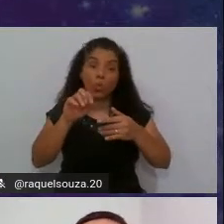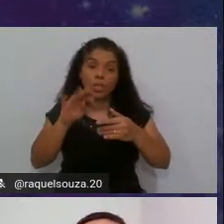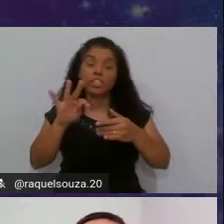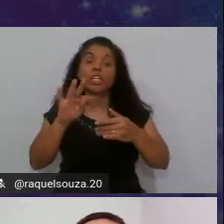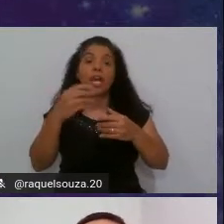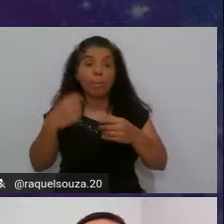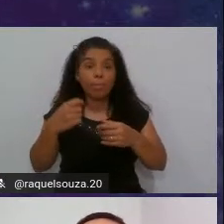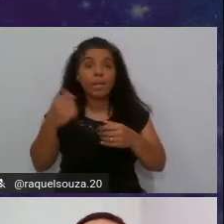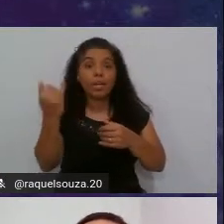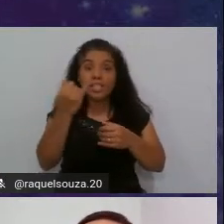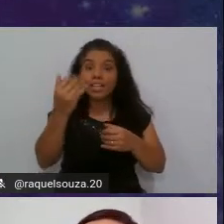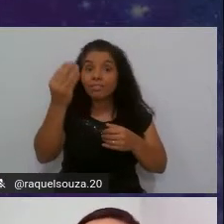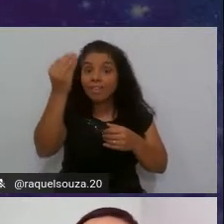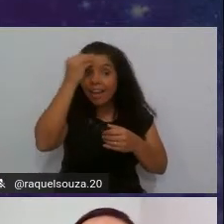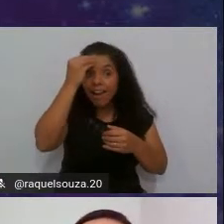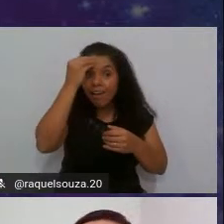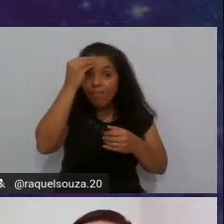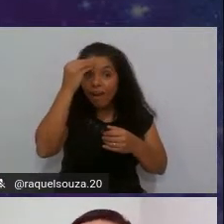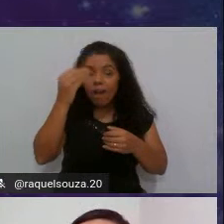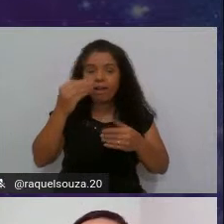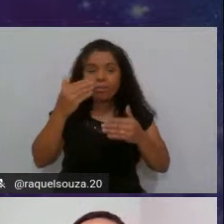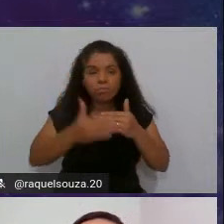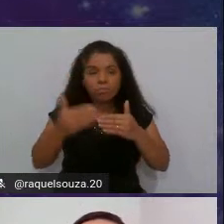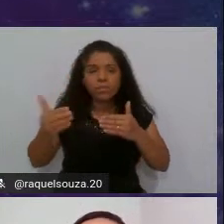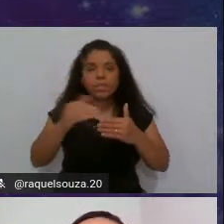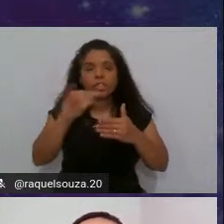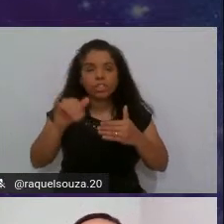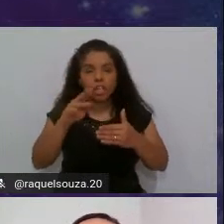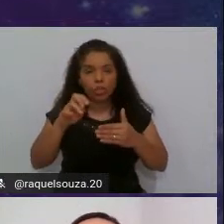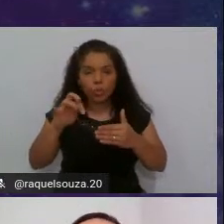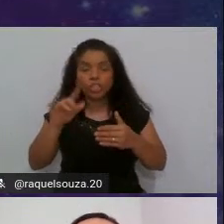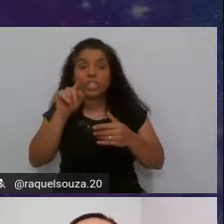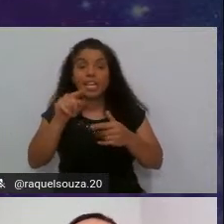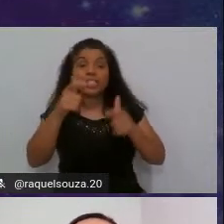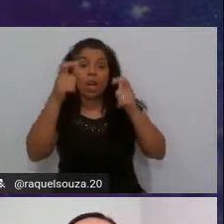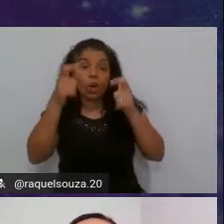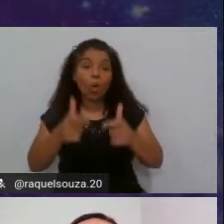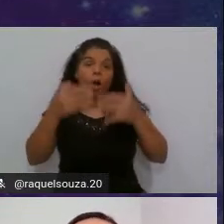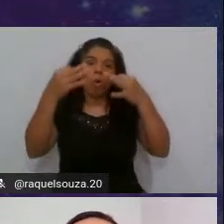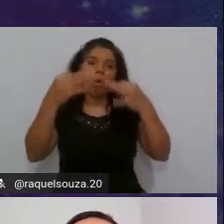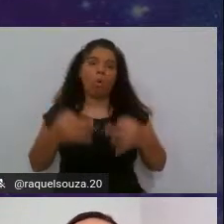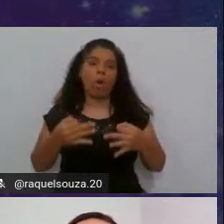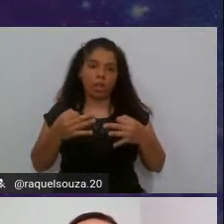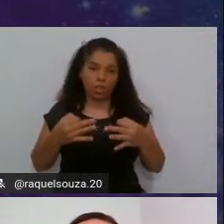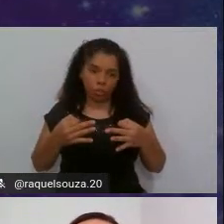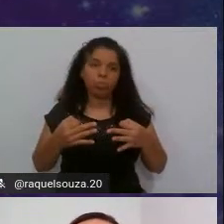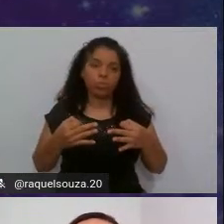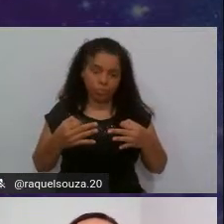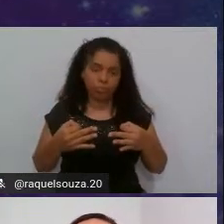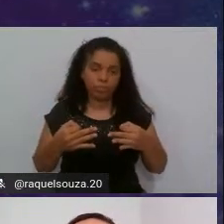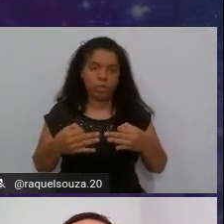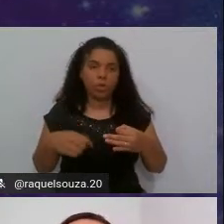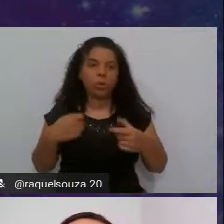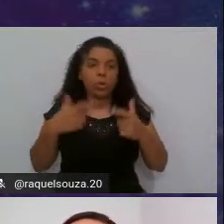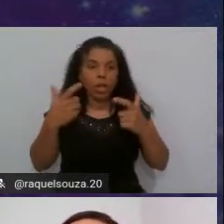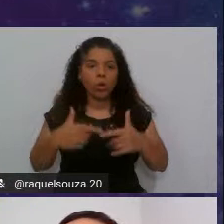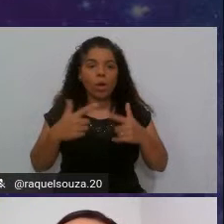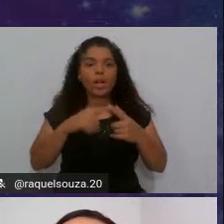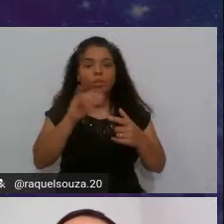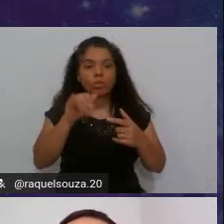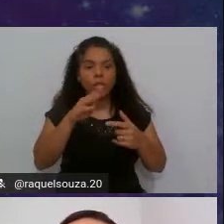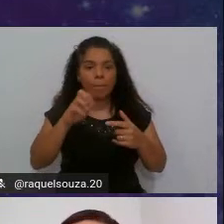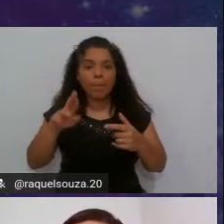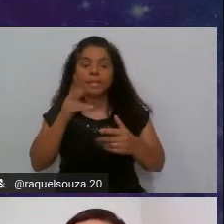esse caminho lib junity que esse é o local correto onde o JMeter vai